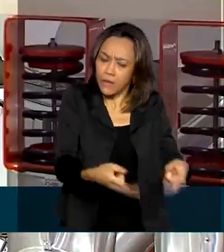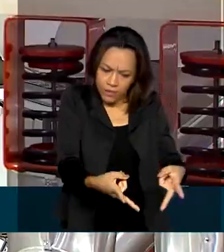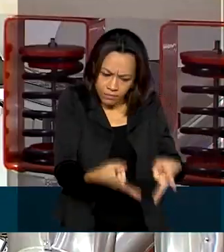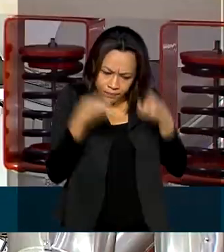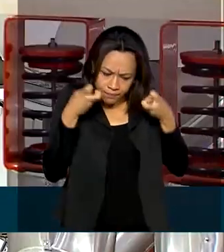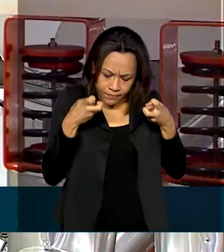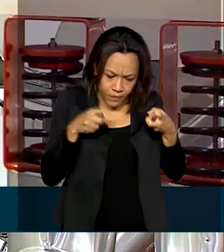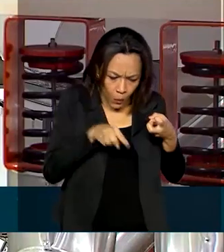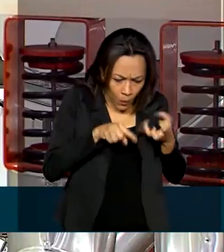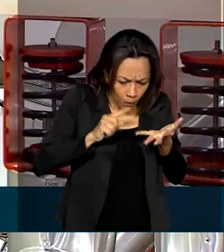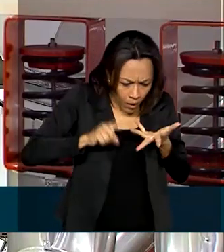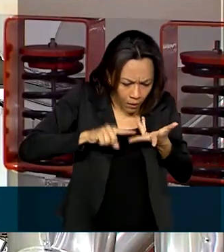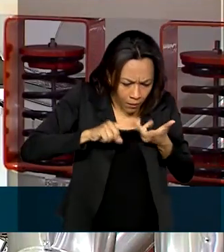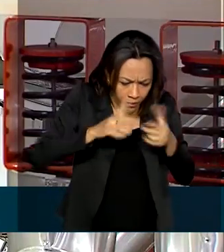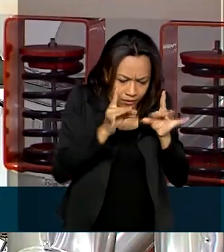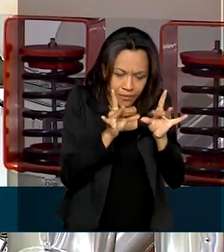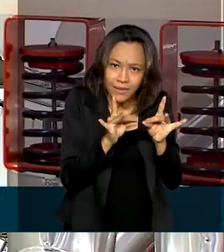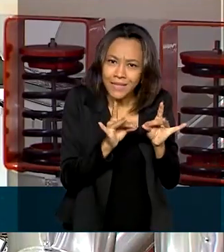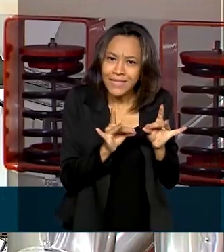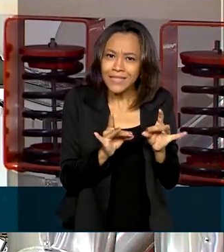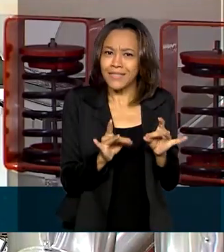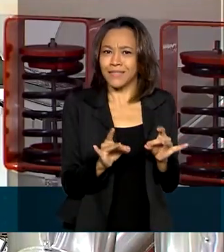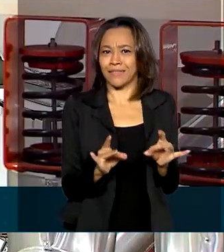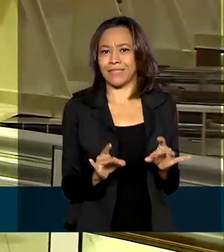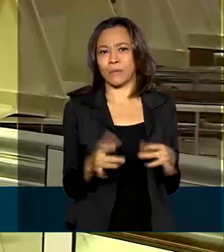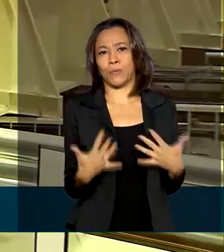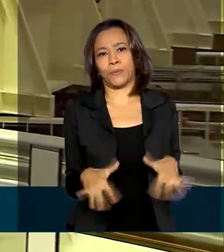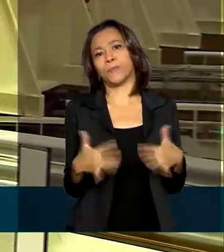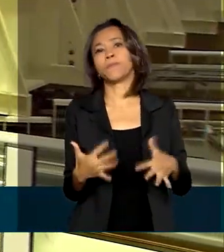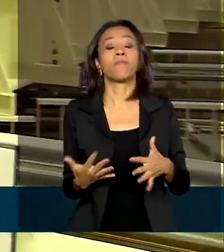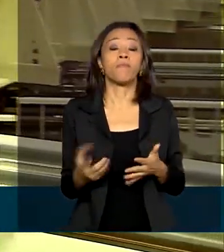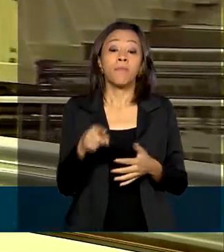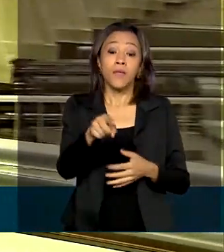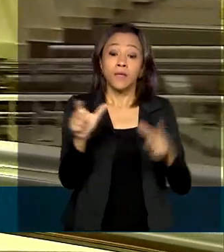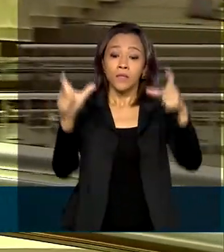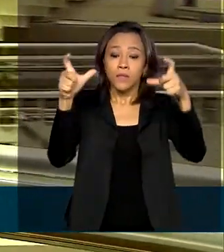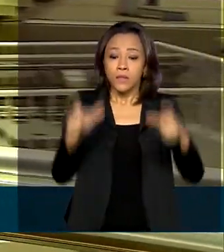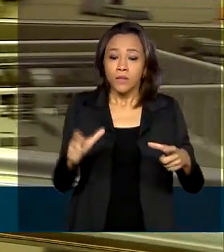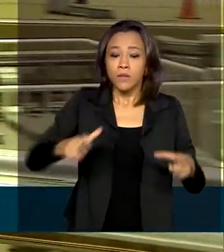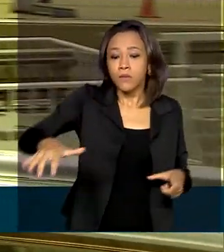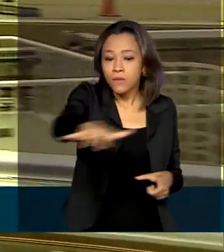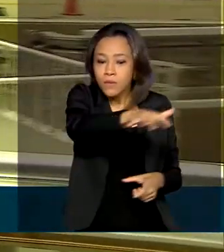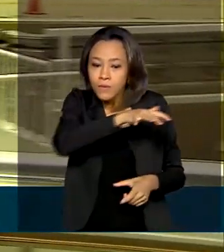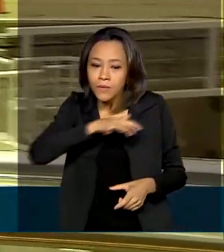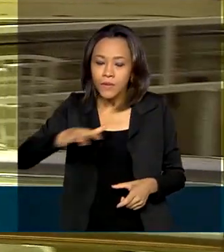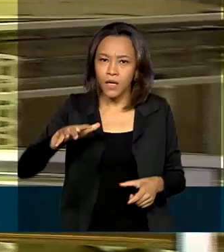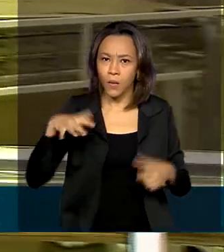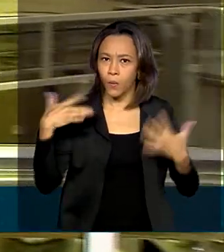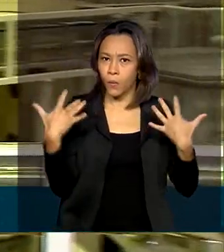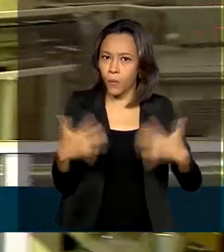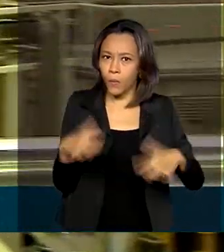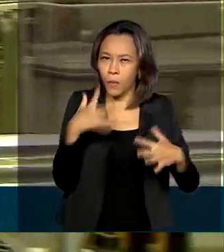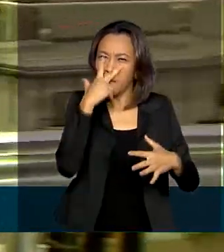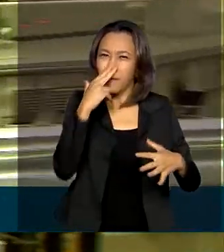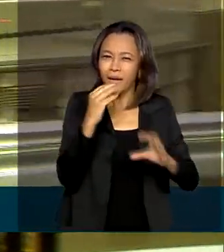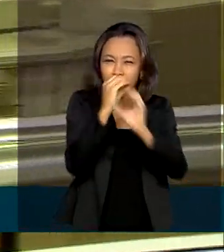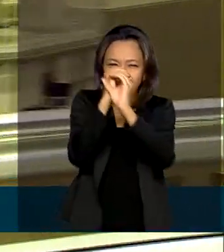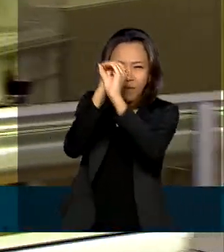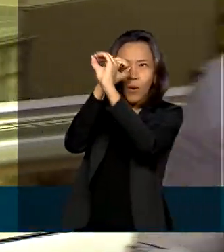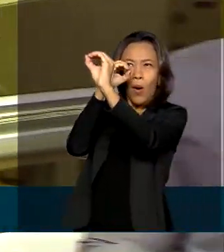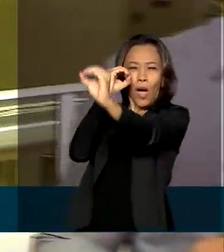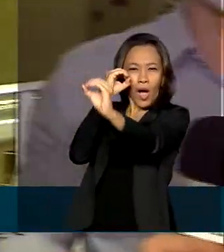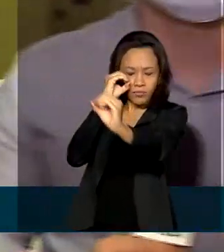enxergar os materiais a níveis atômicos. O complexo funciona como um poderoso microscópio